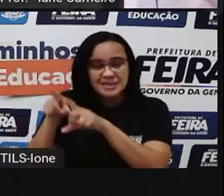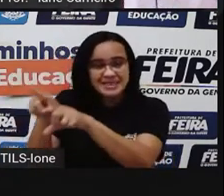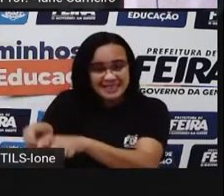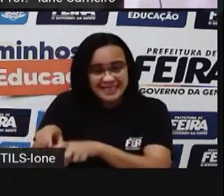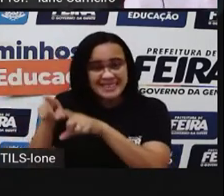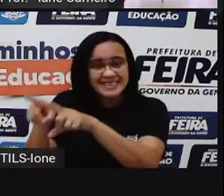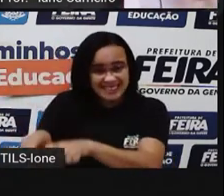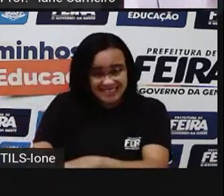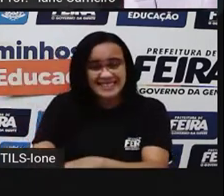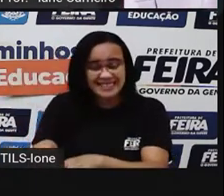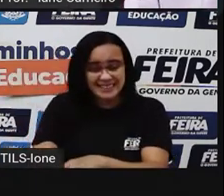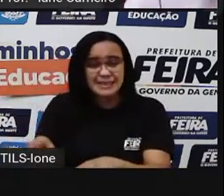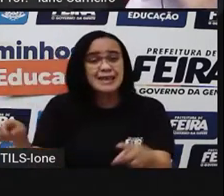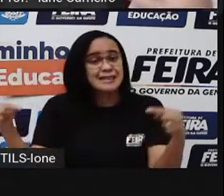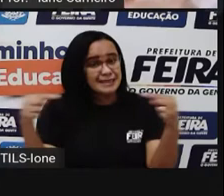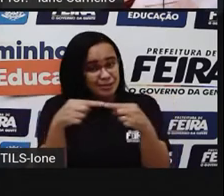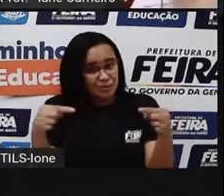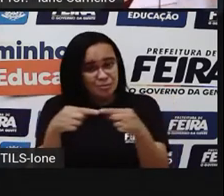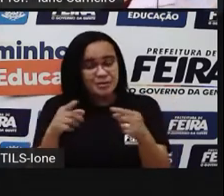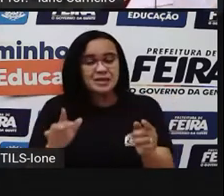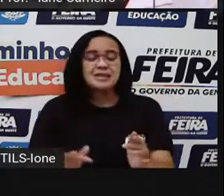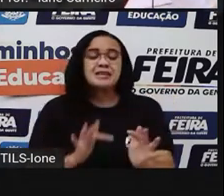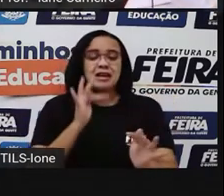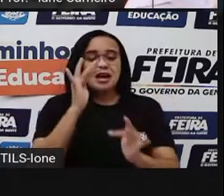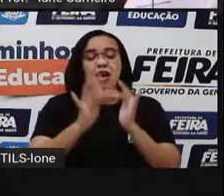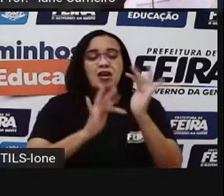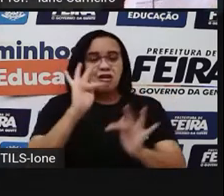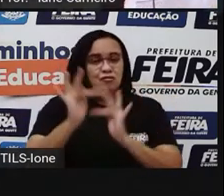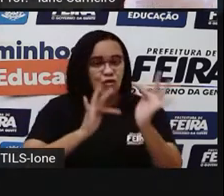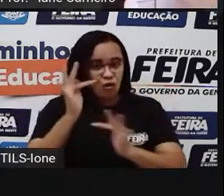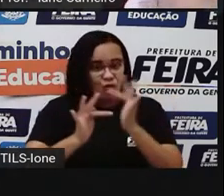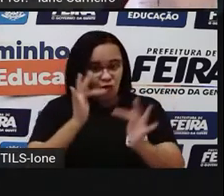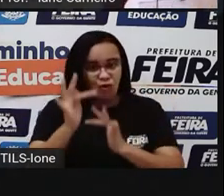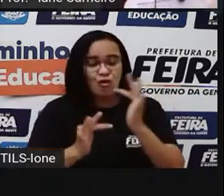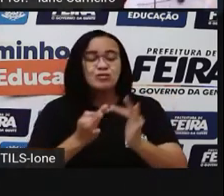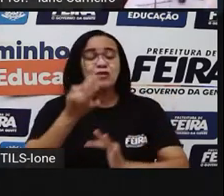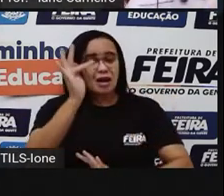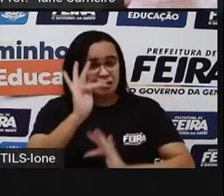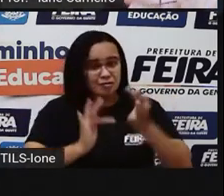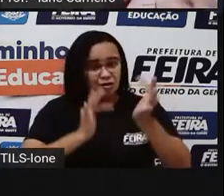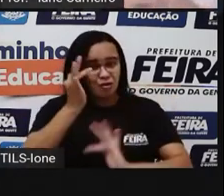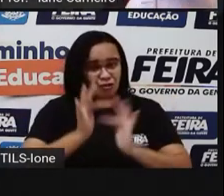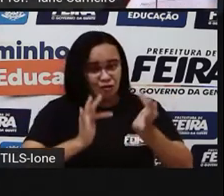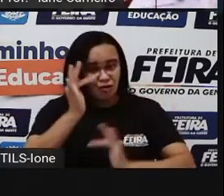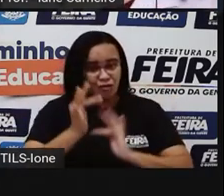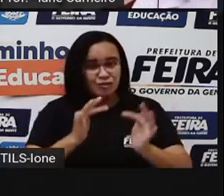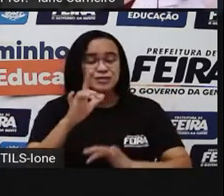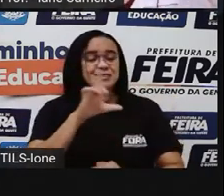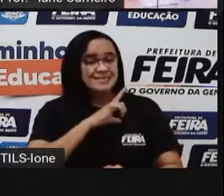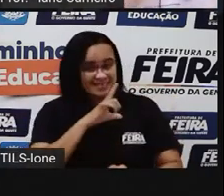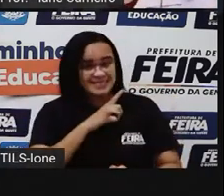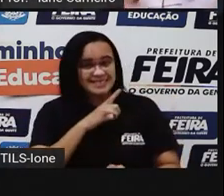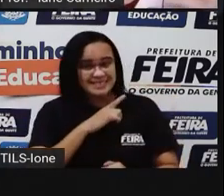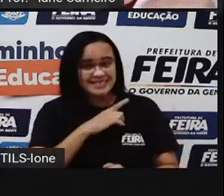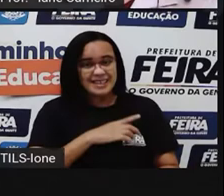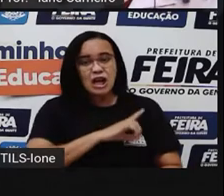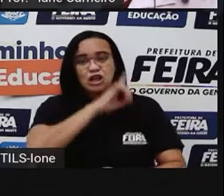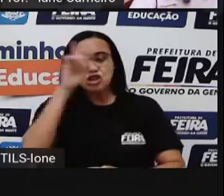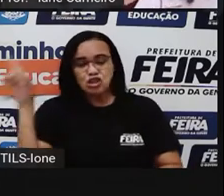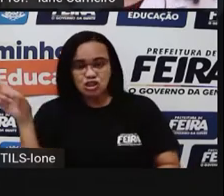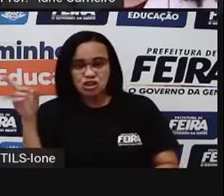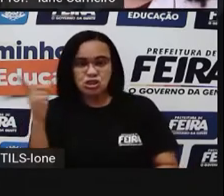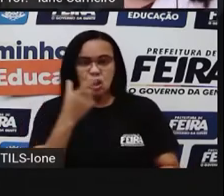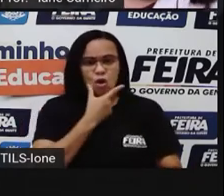né? Então, de dia ele é um homem e de noite, em lua cheia, né? Ele se transforma em metade de ovo, em lobo, né? Então, é metade de homem,